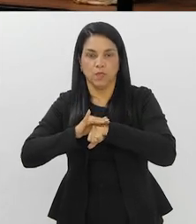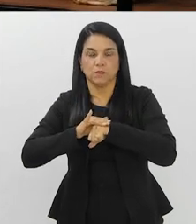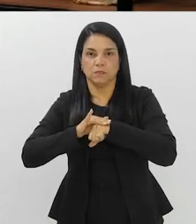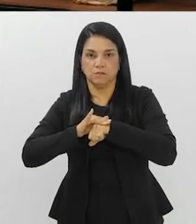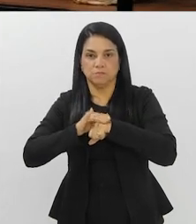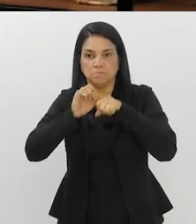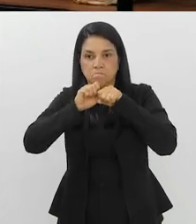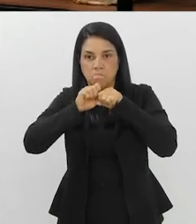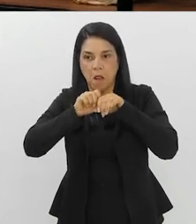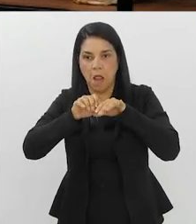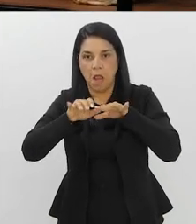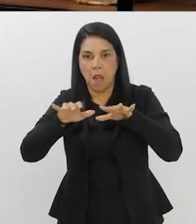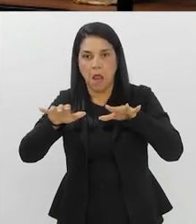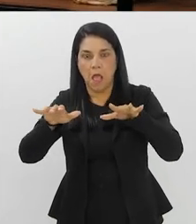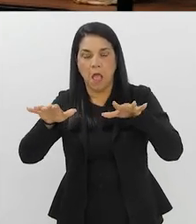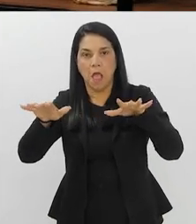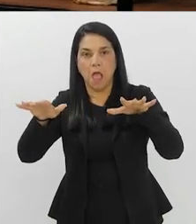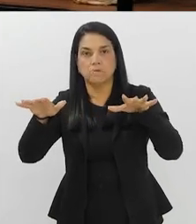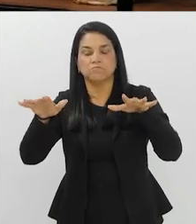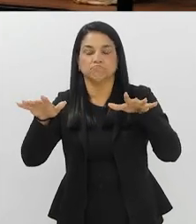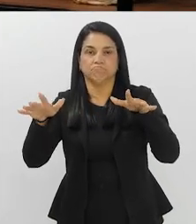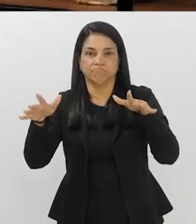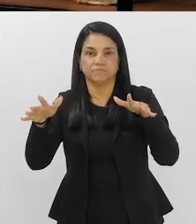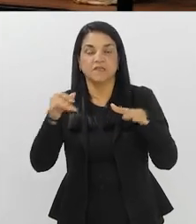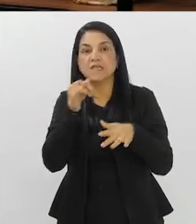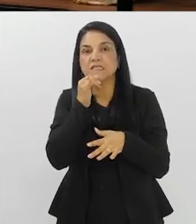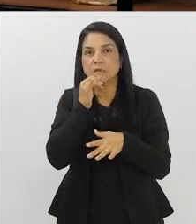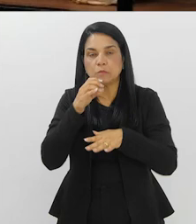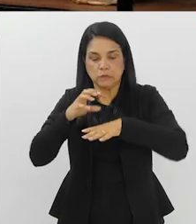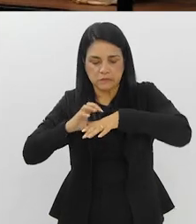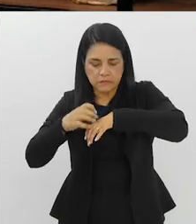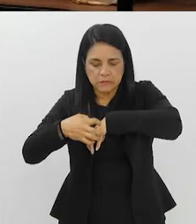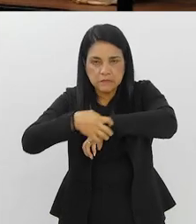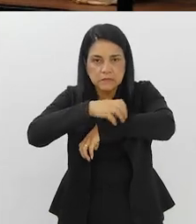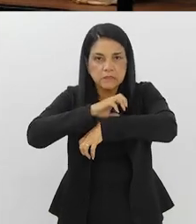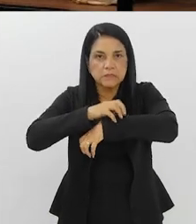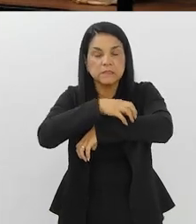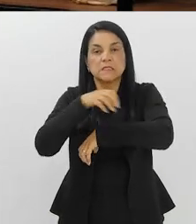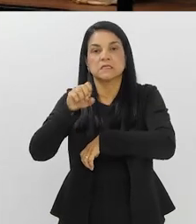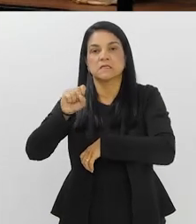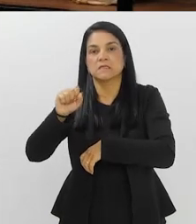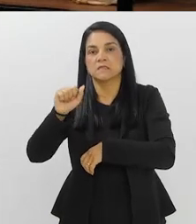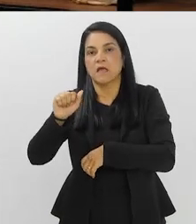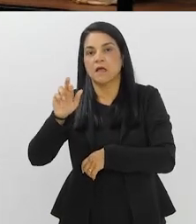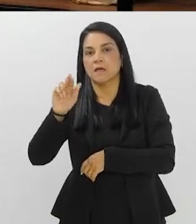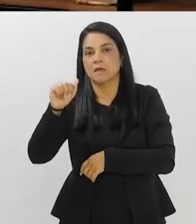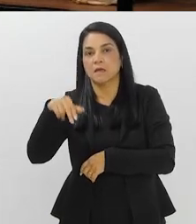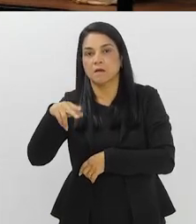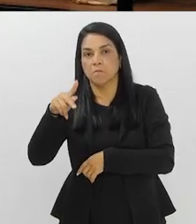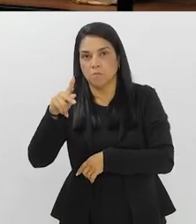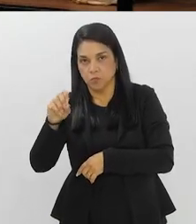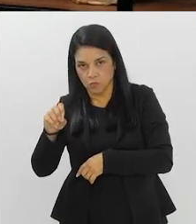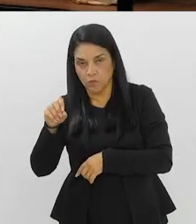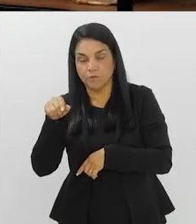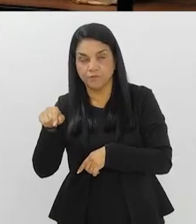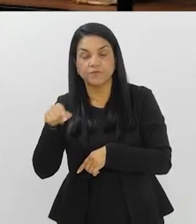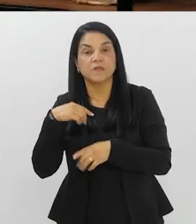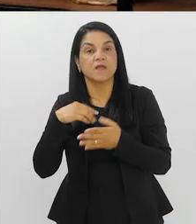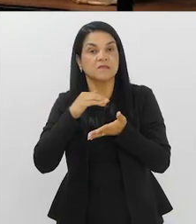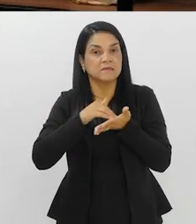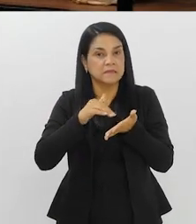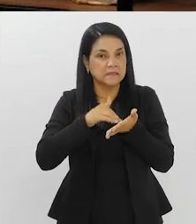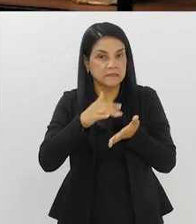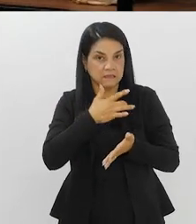doenças aumentando e voltando, como por exemplo o sarampo, né? E a secretaria